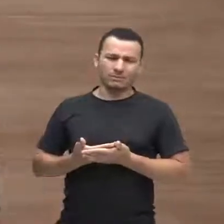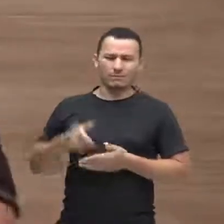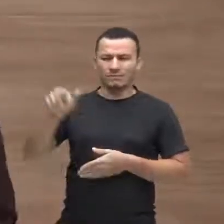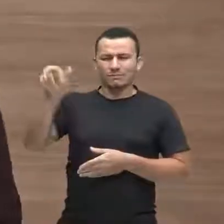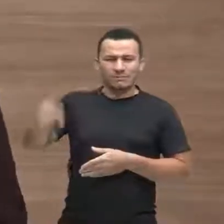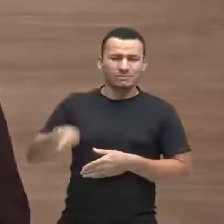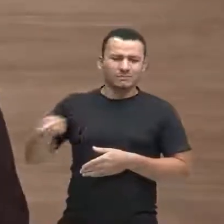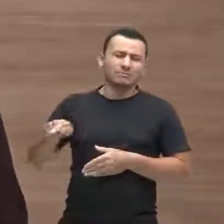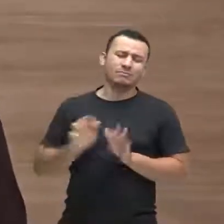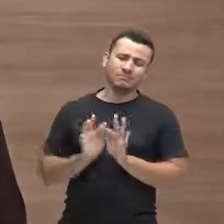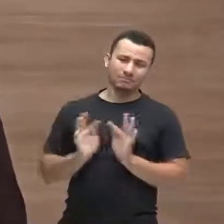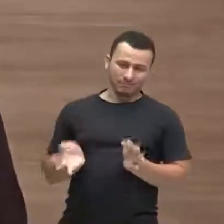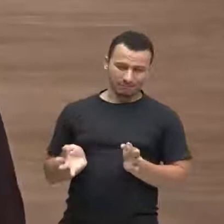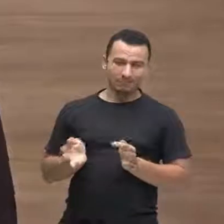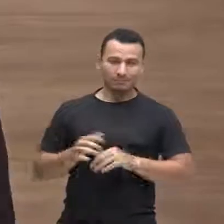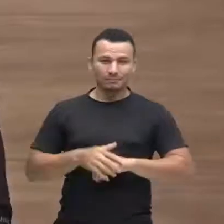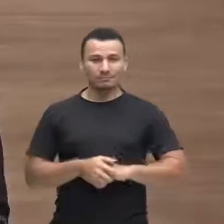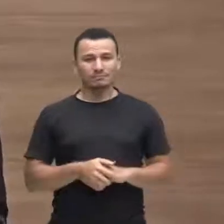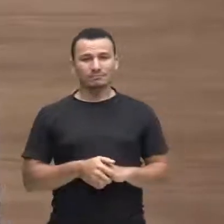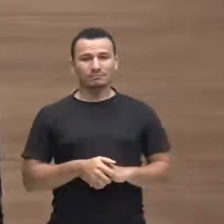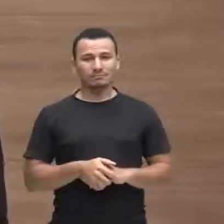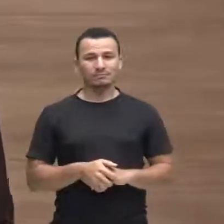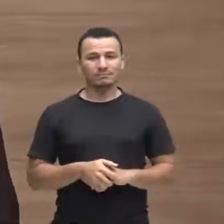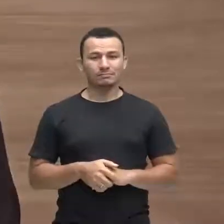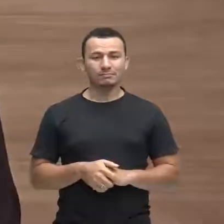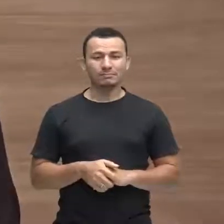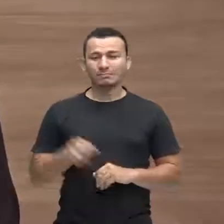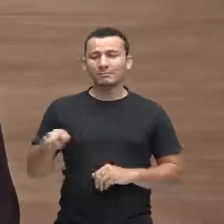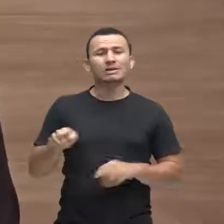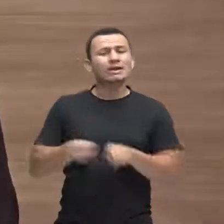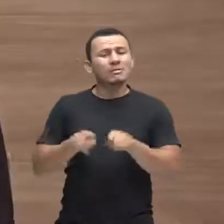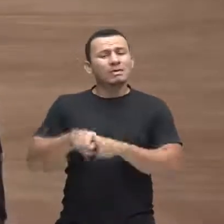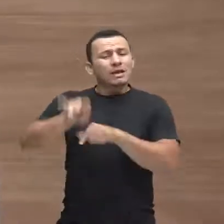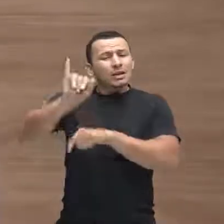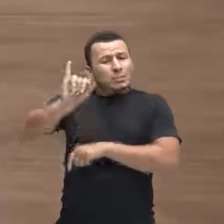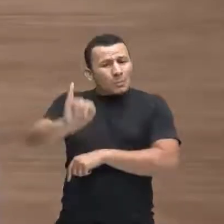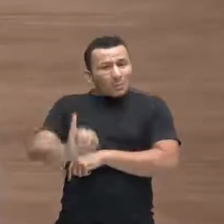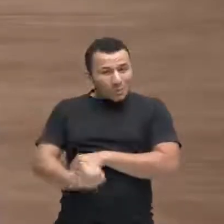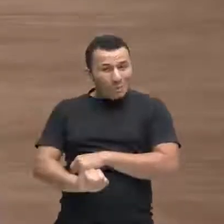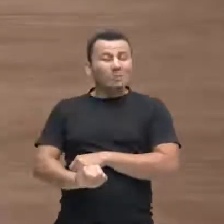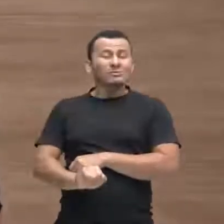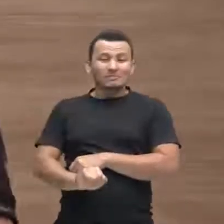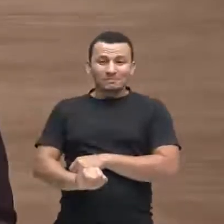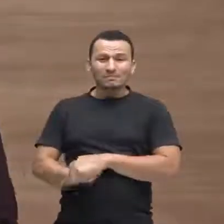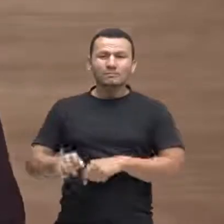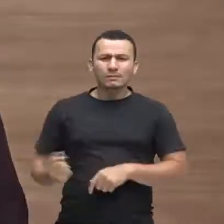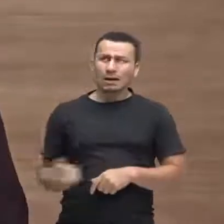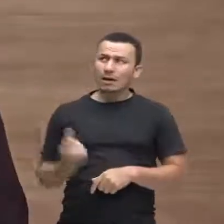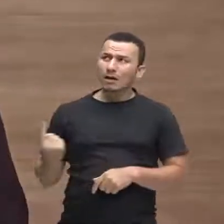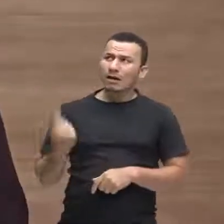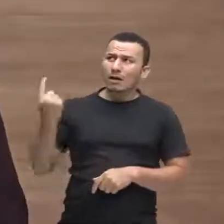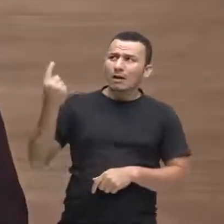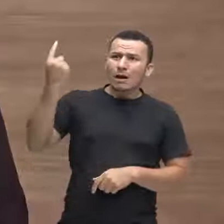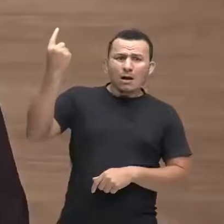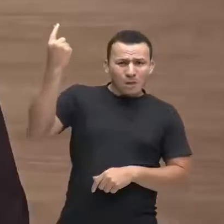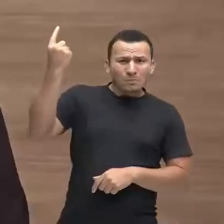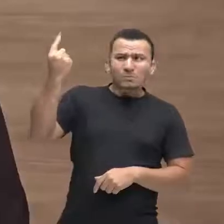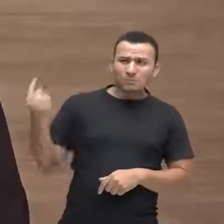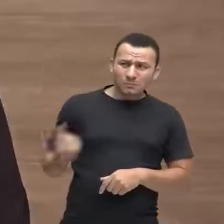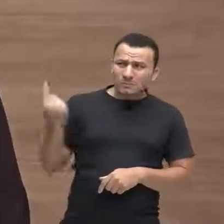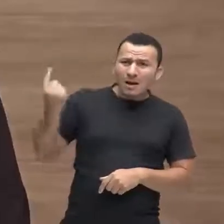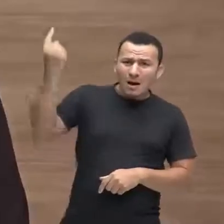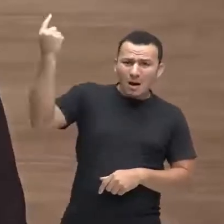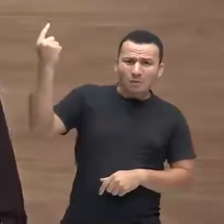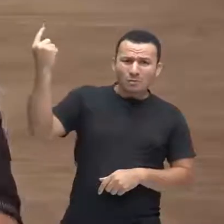que chamasse a atenção. Era muito magro, era alto para a idade dele,